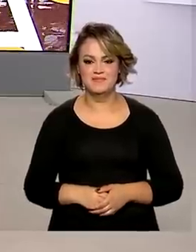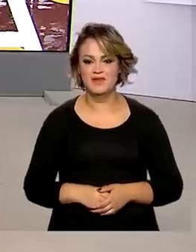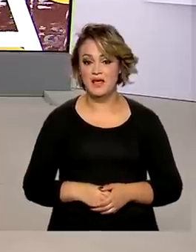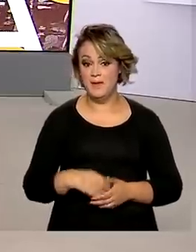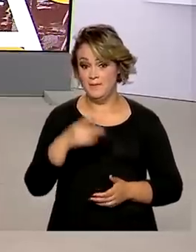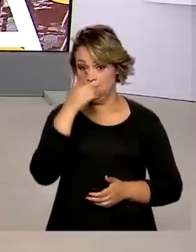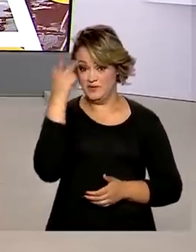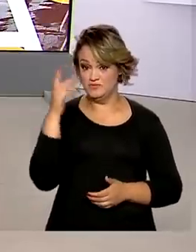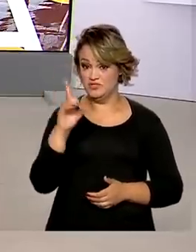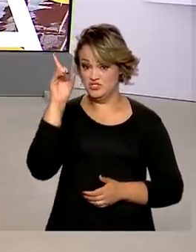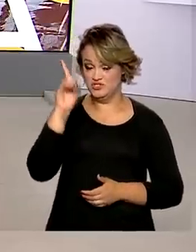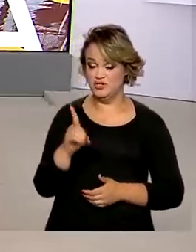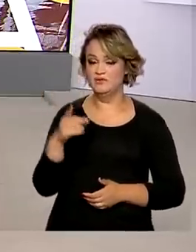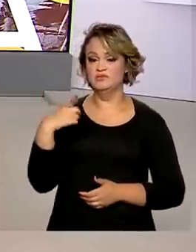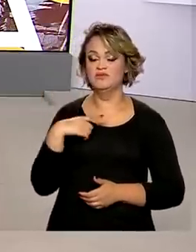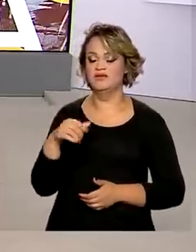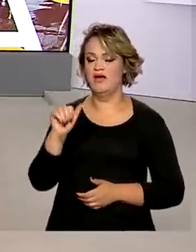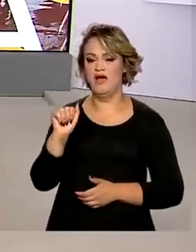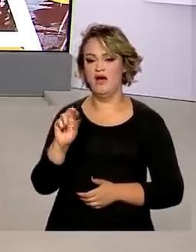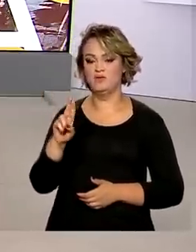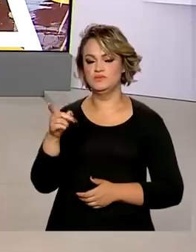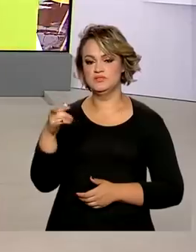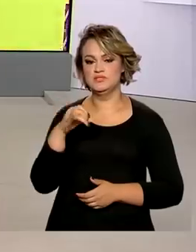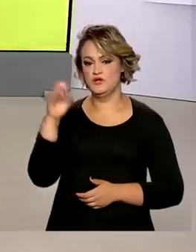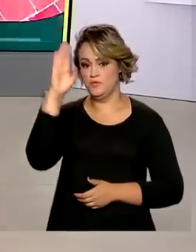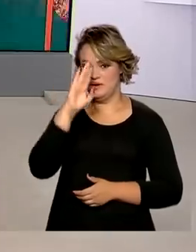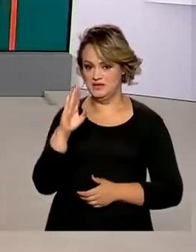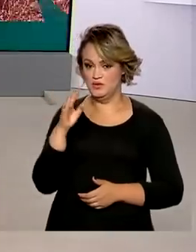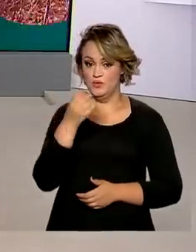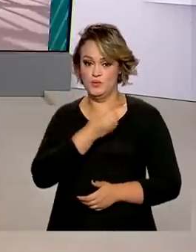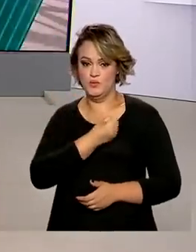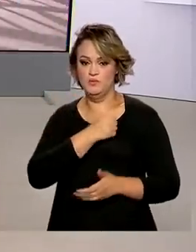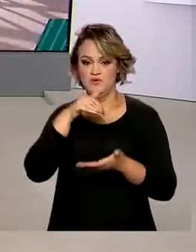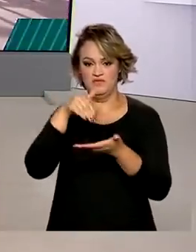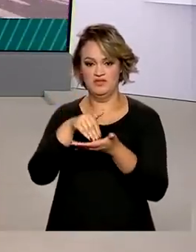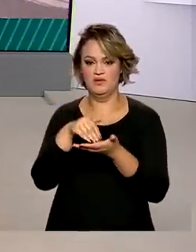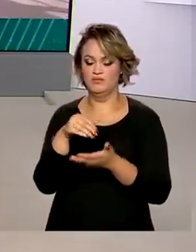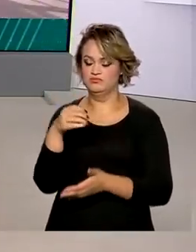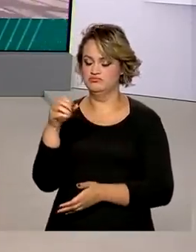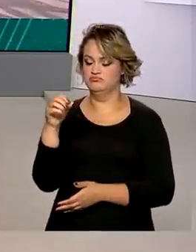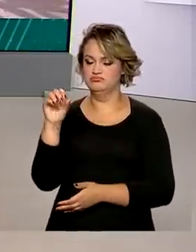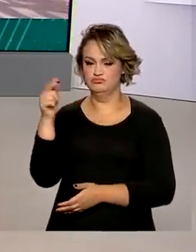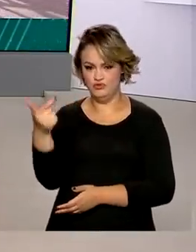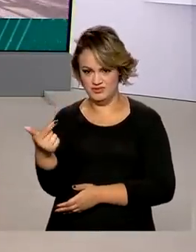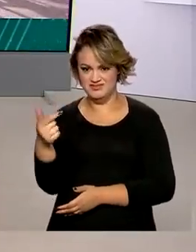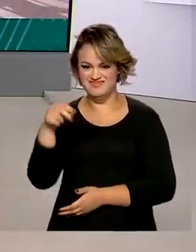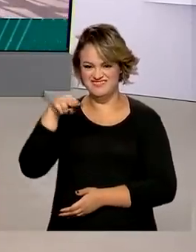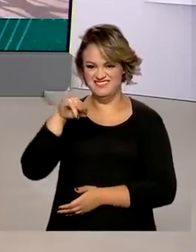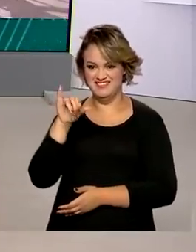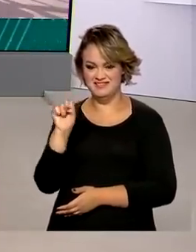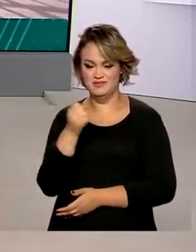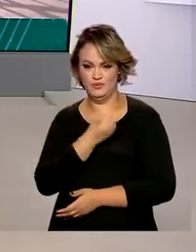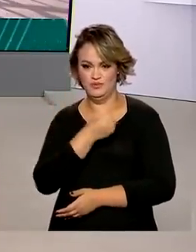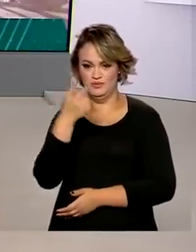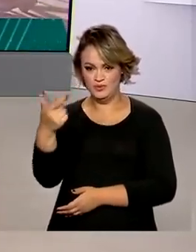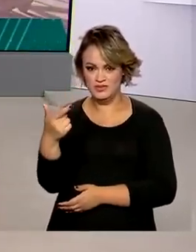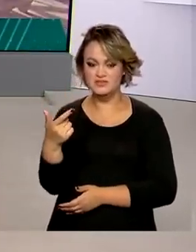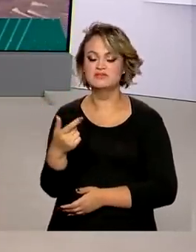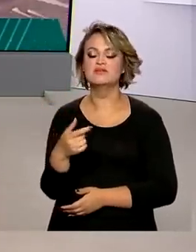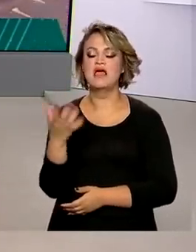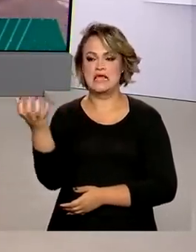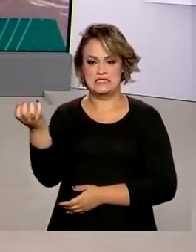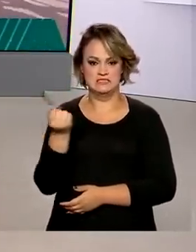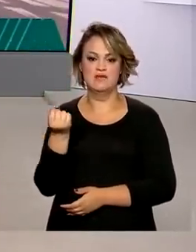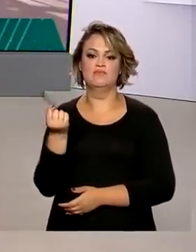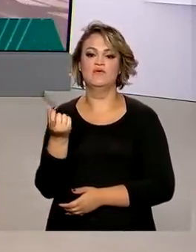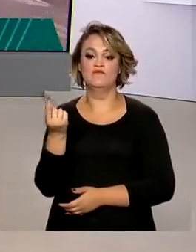Beneficiários do Auxílio Brasil, que tem um número de inscrição social com final 2, recebem hoje a parcela de julho. O valor mínimo